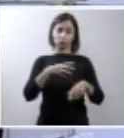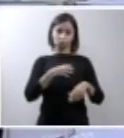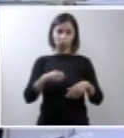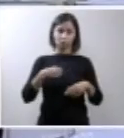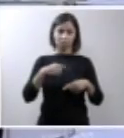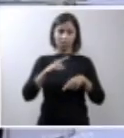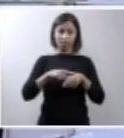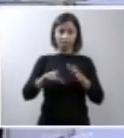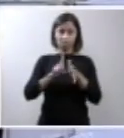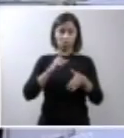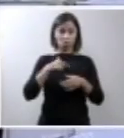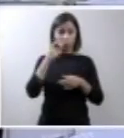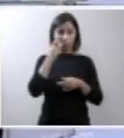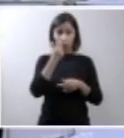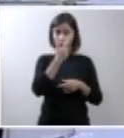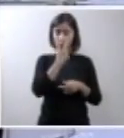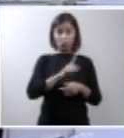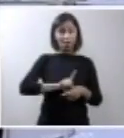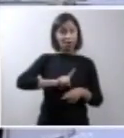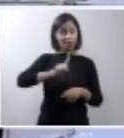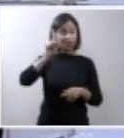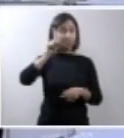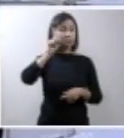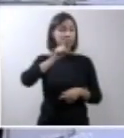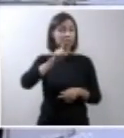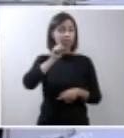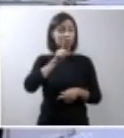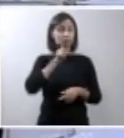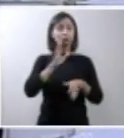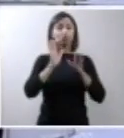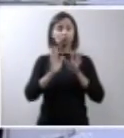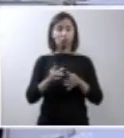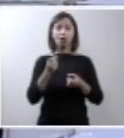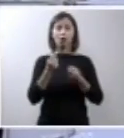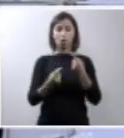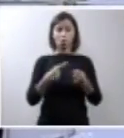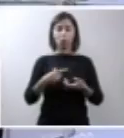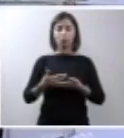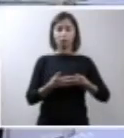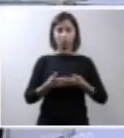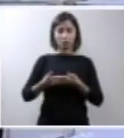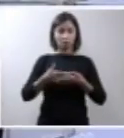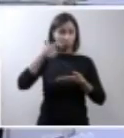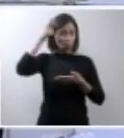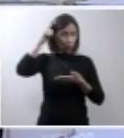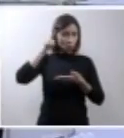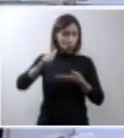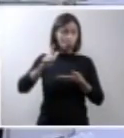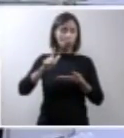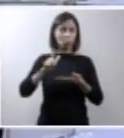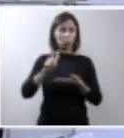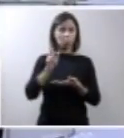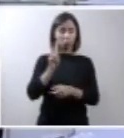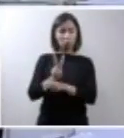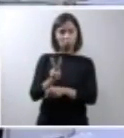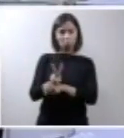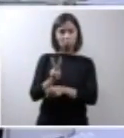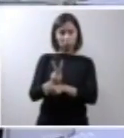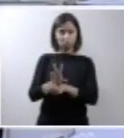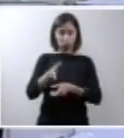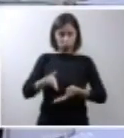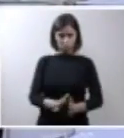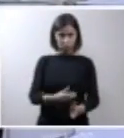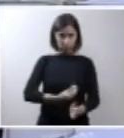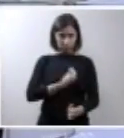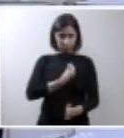órgãos, nos Estados Unidos foram mantidos alguns bebês anencefalos que nasceram